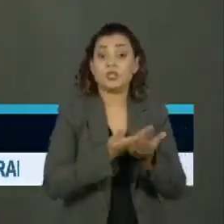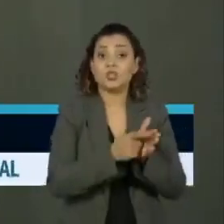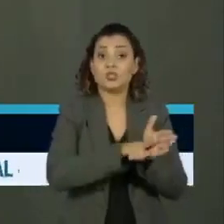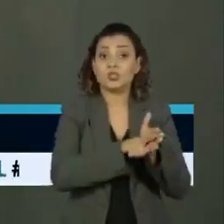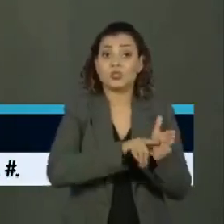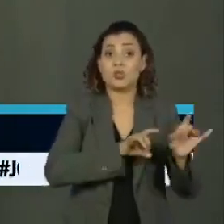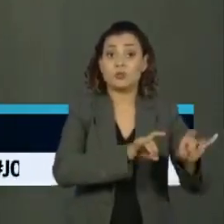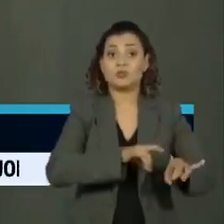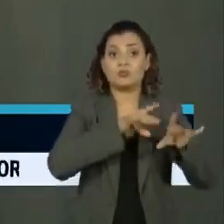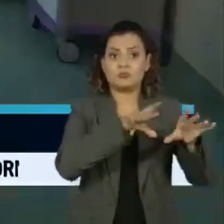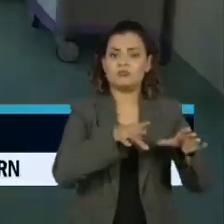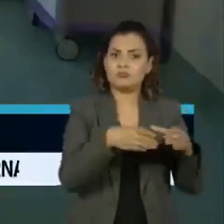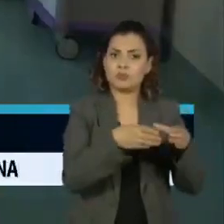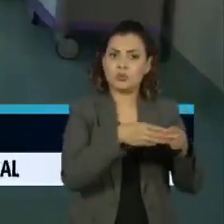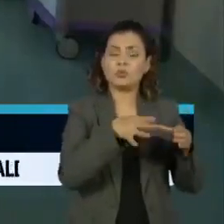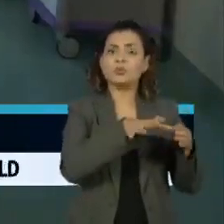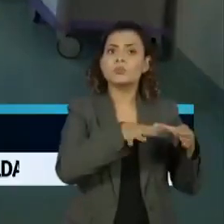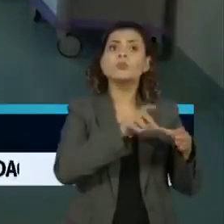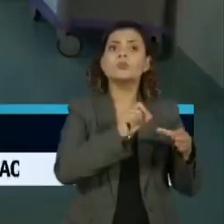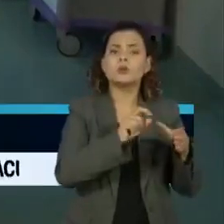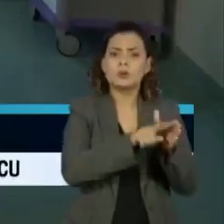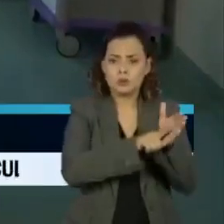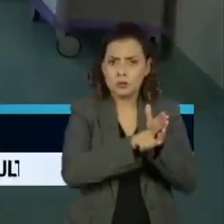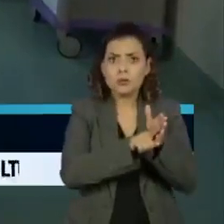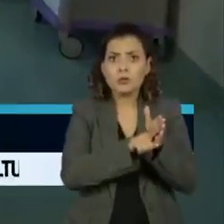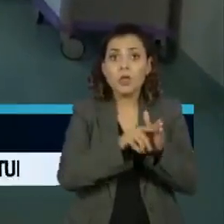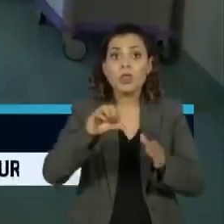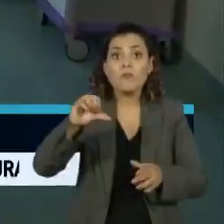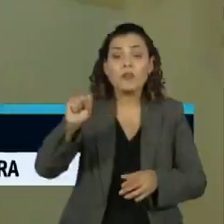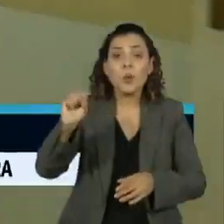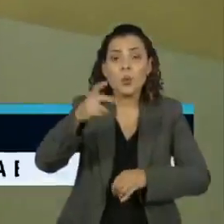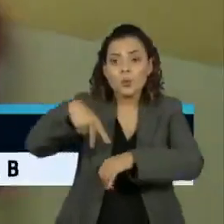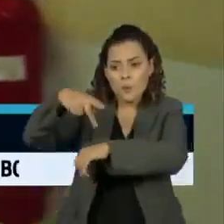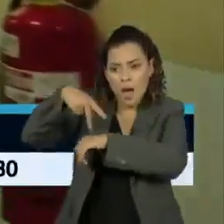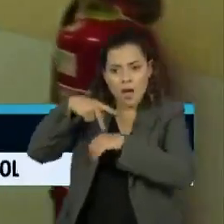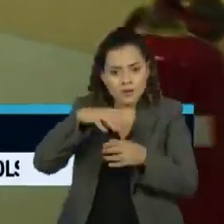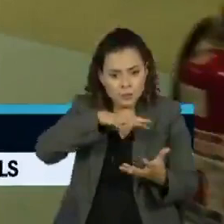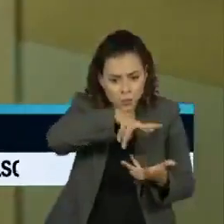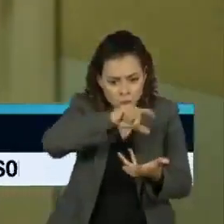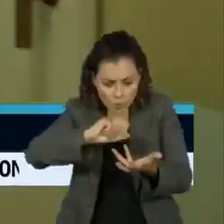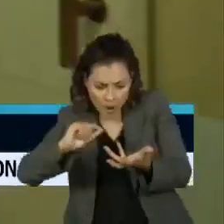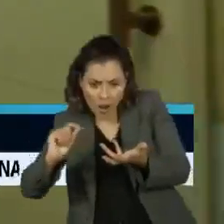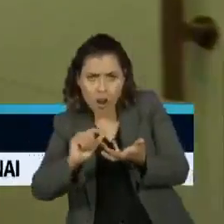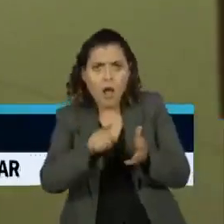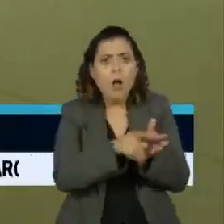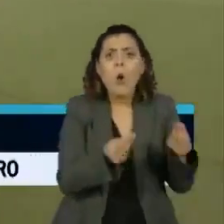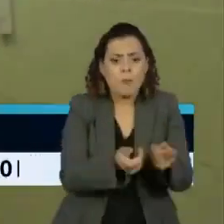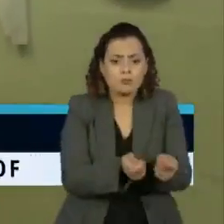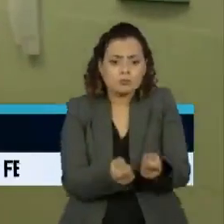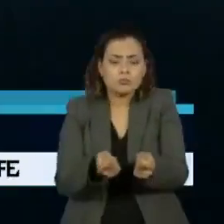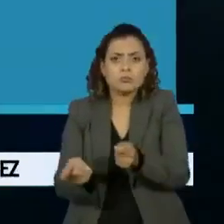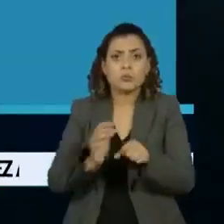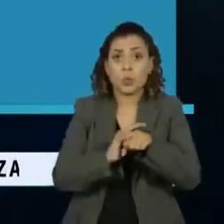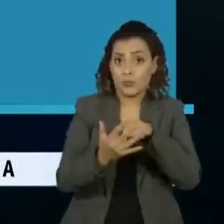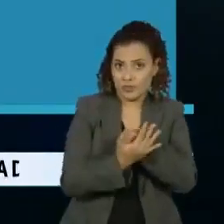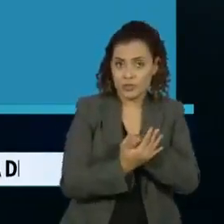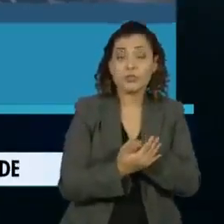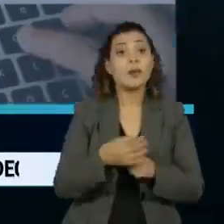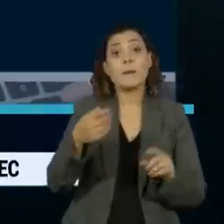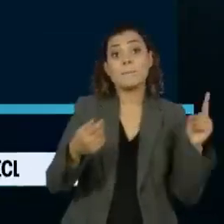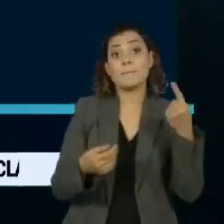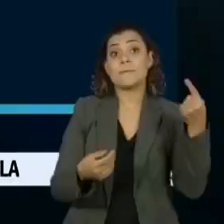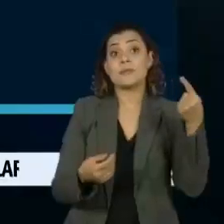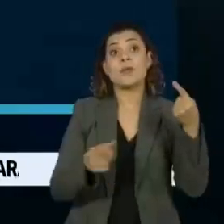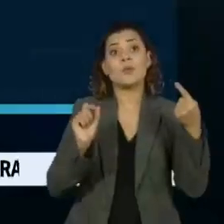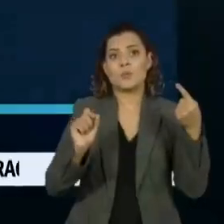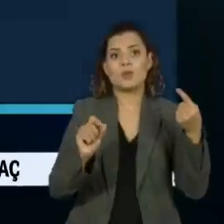Instituto Australiano Loy analisou o desempenho de 98 países no enfrentamento à Covid-19. No topo do ranking,